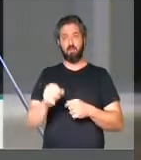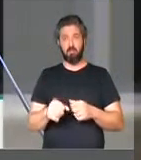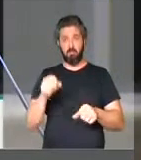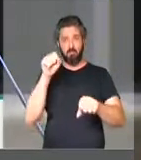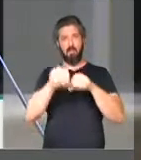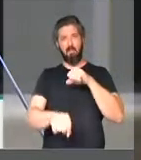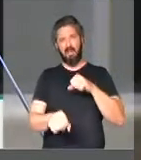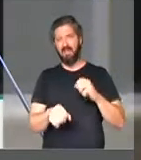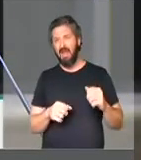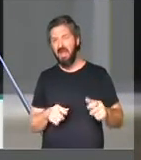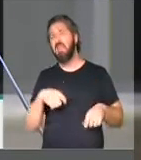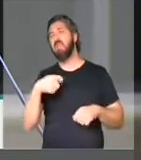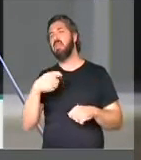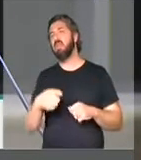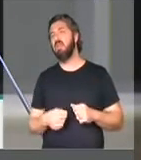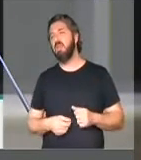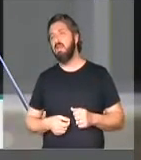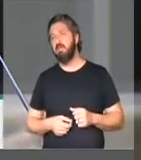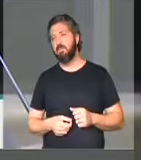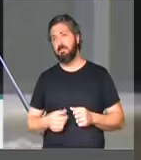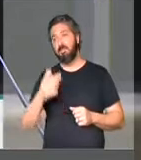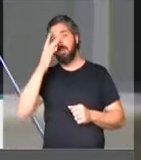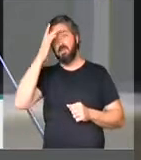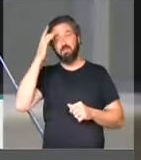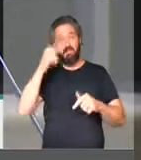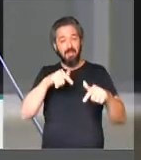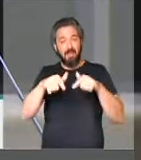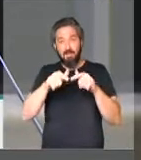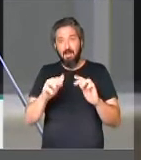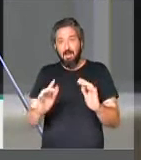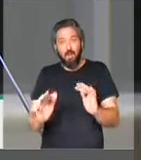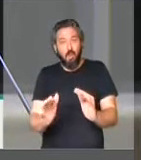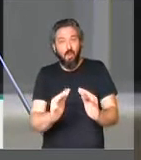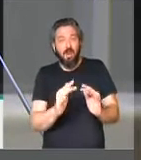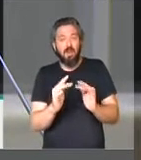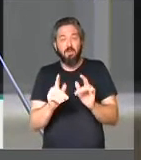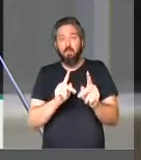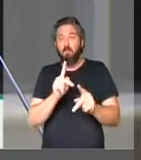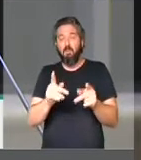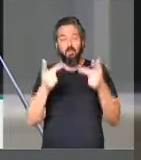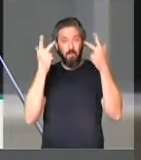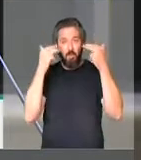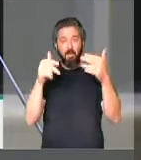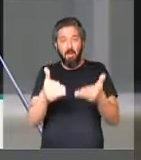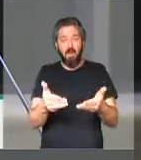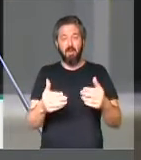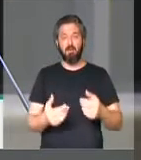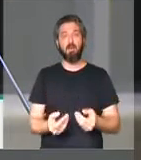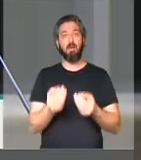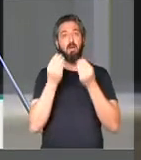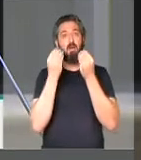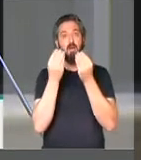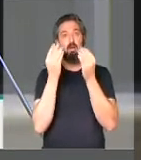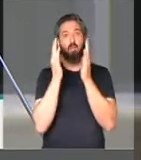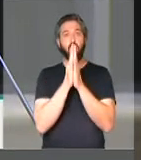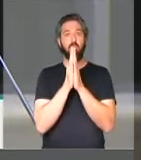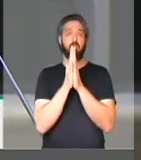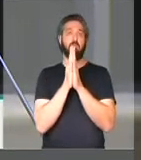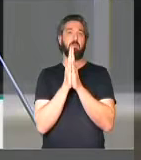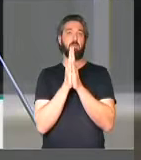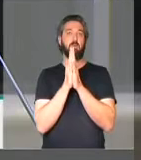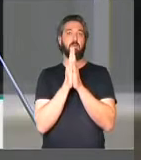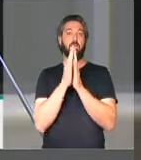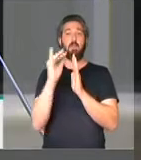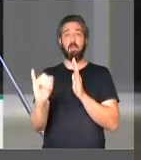Um míssil na cidade de Deus para matar trabalhadores e trabalhadoras. Como pode? É